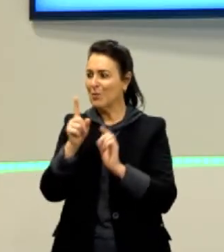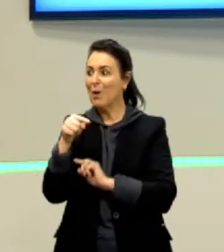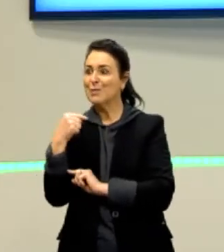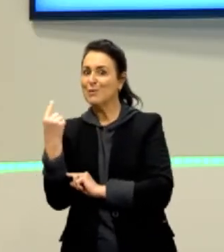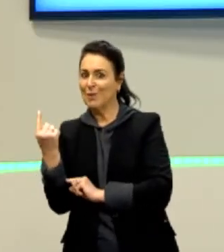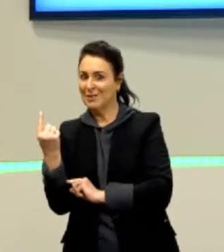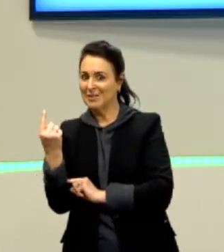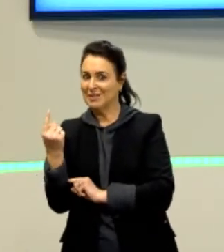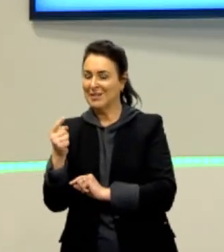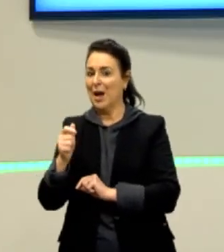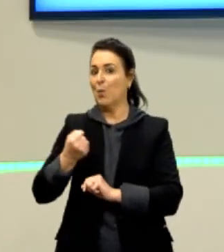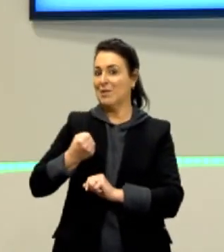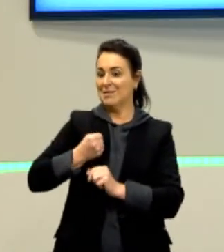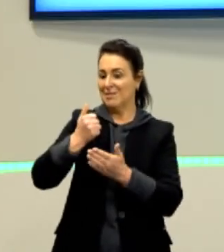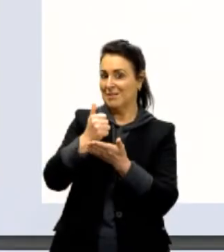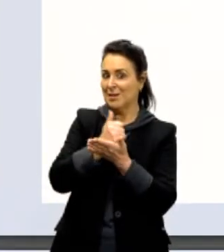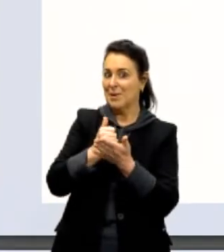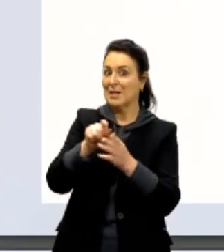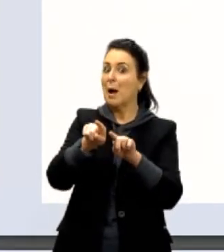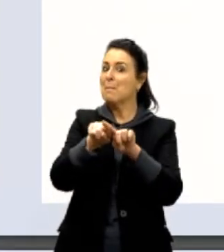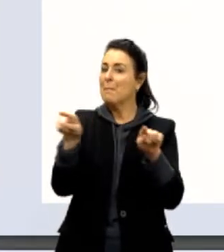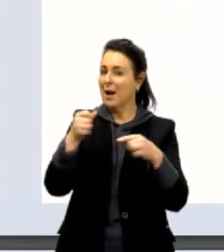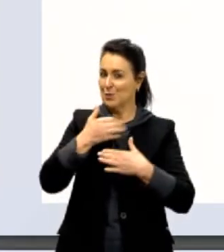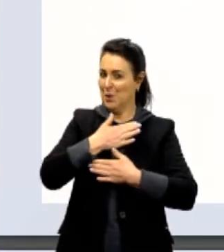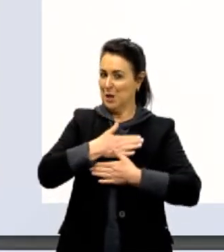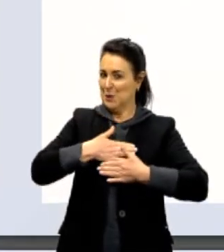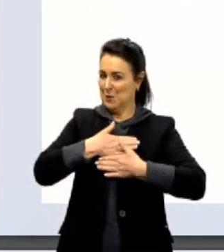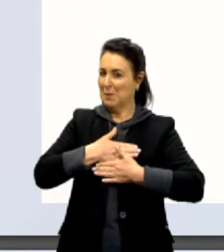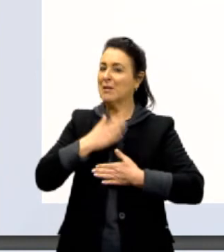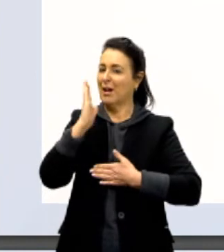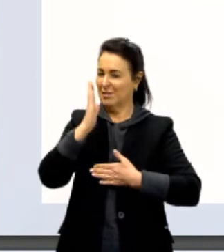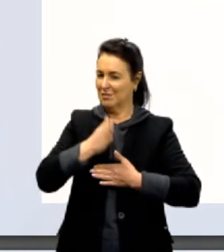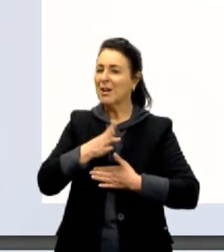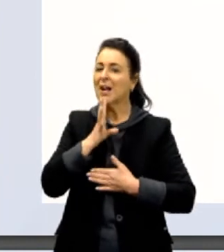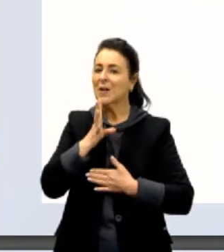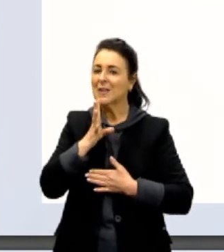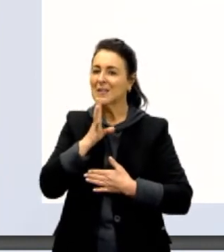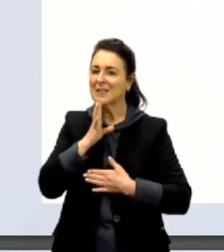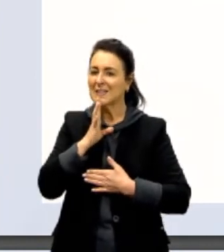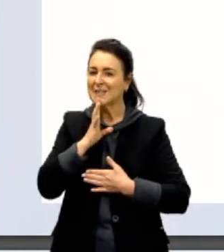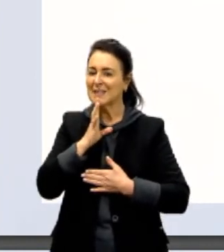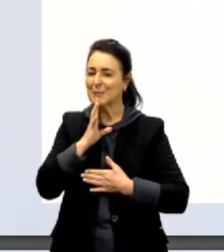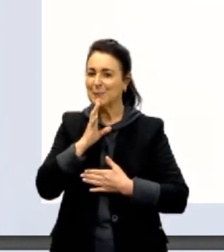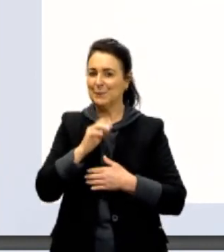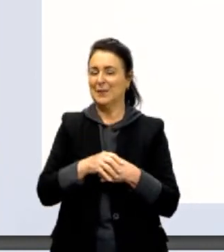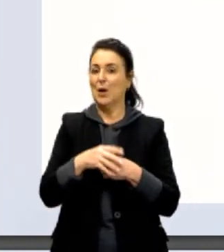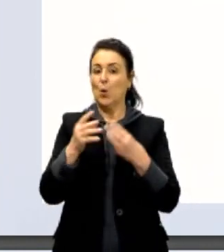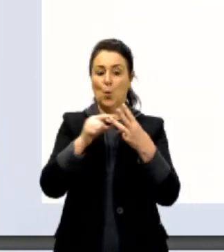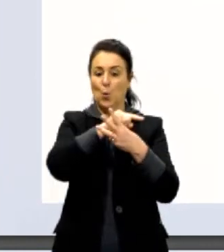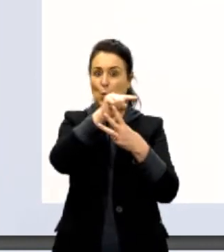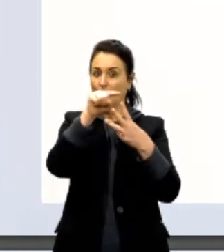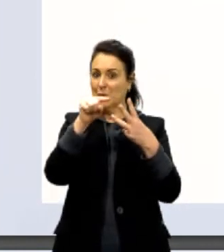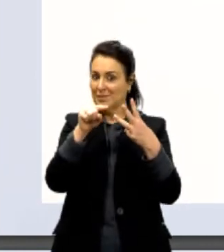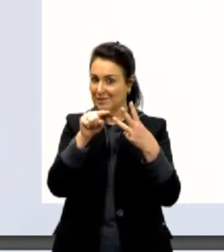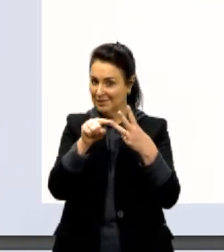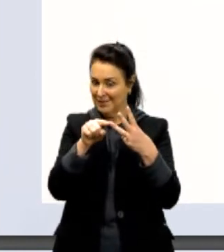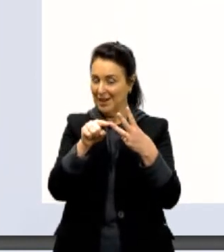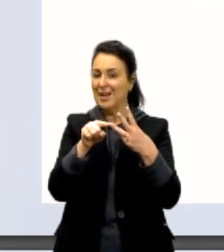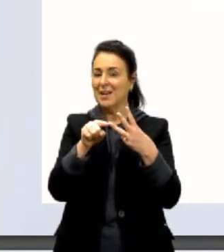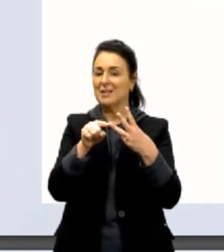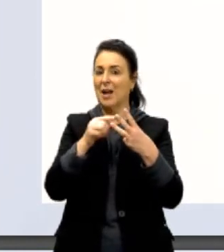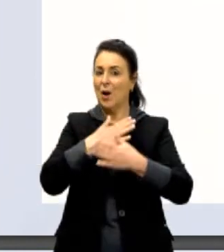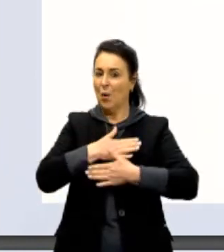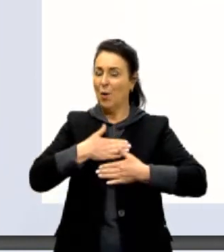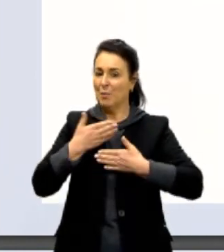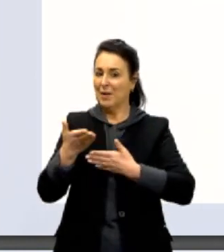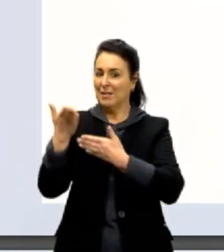grandezas de base, mas com essas homenagens aqui tu já trabalhou. Trabalho, energia se mede em joule. J maiúsculo. E a potência?